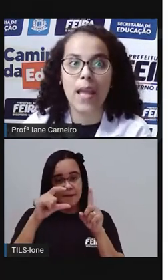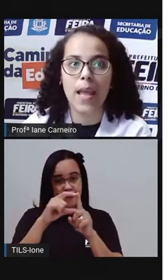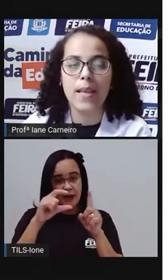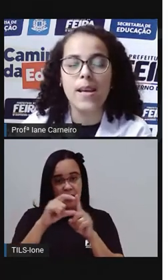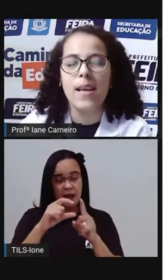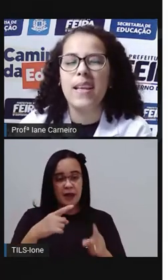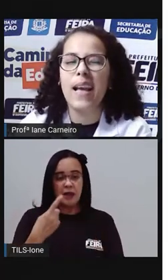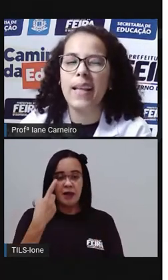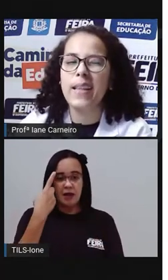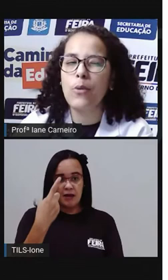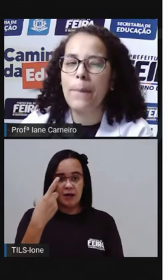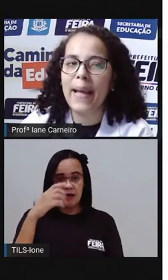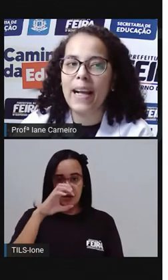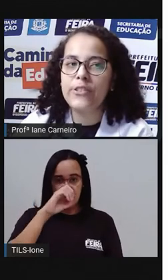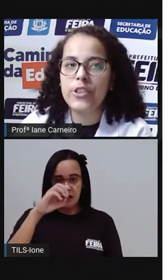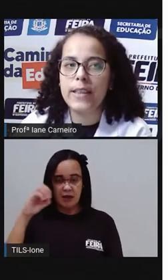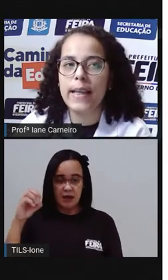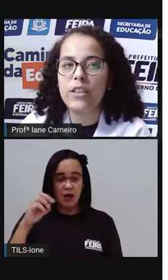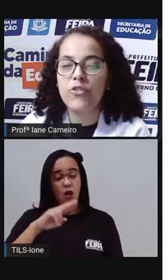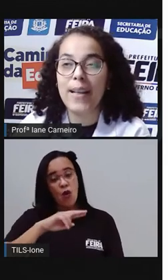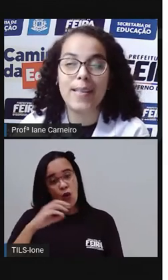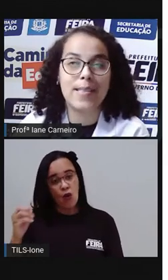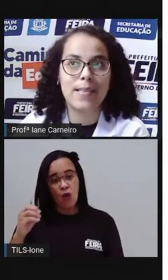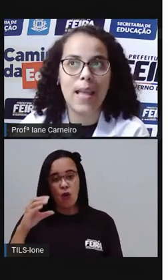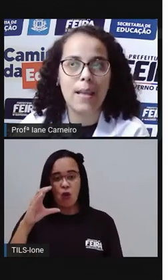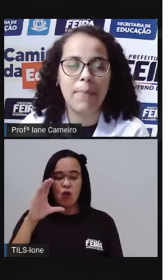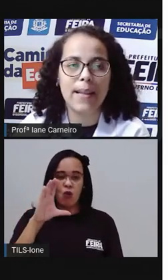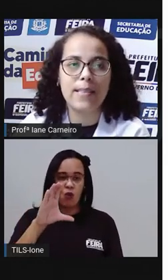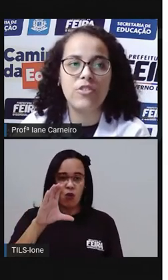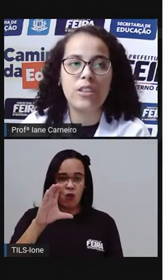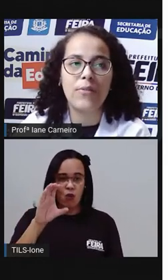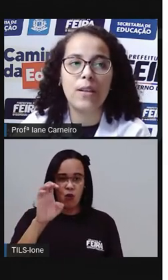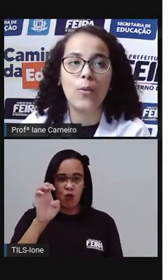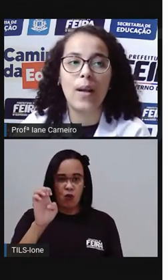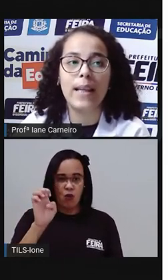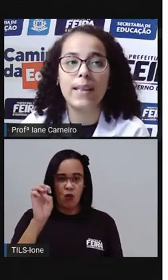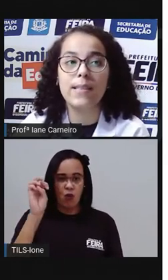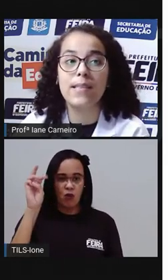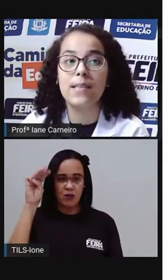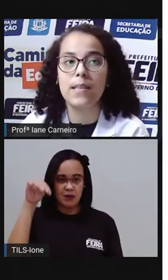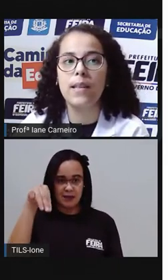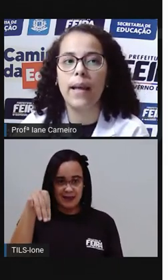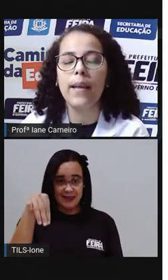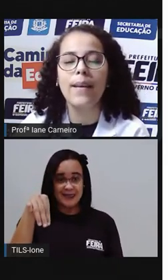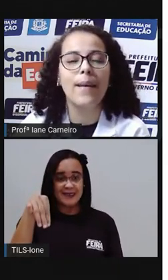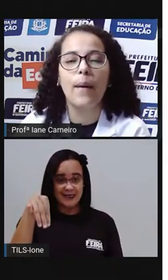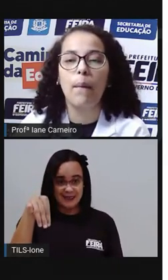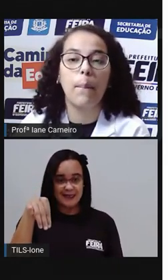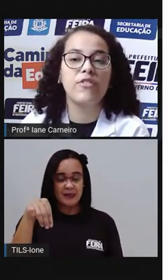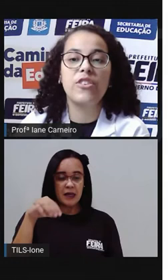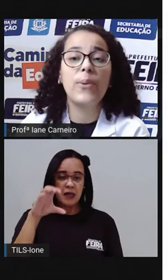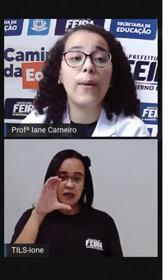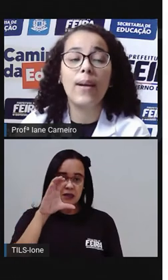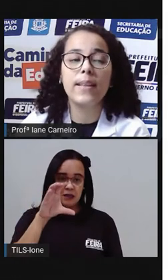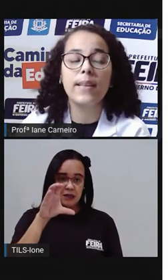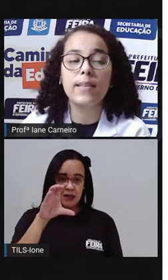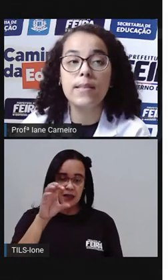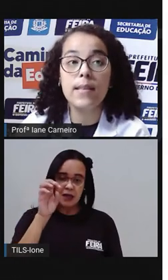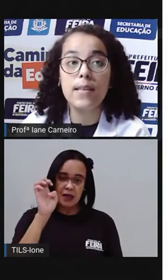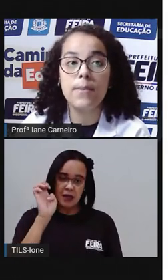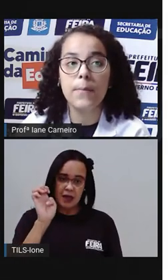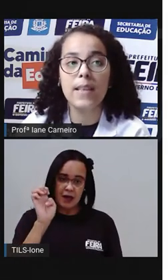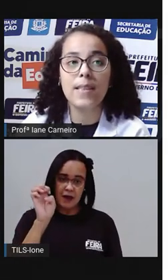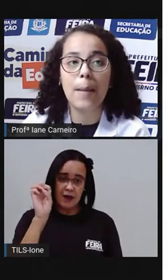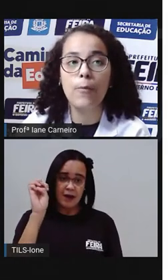sem. E aí tem uma pegadinha, né? Que a gente fala sem. Parece que a gente está falando com a letra si, né? Mas não é com a letra